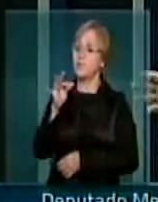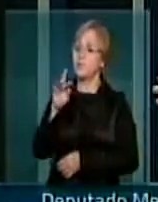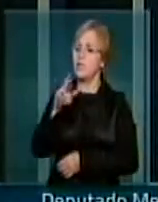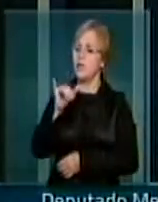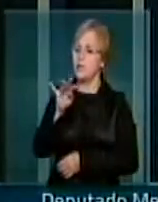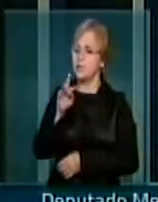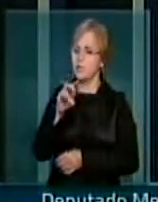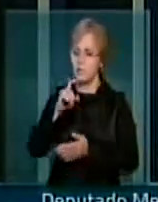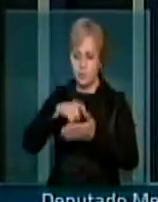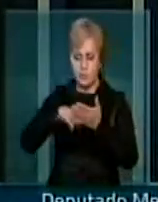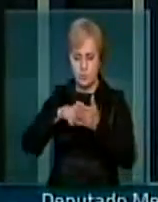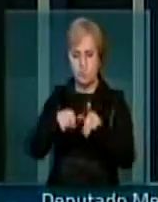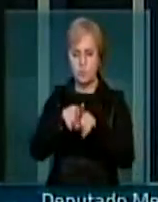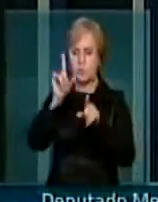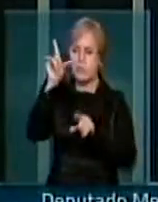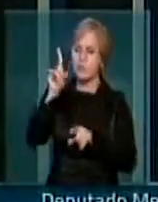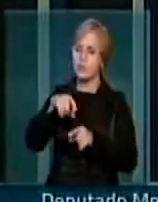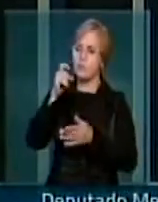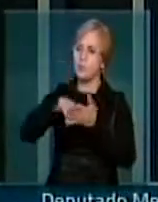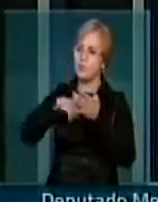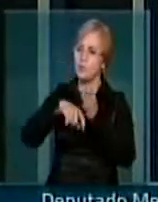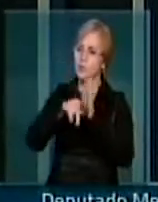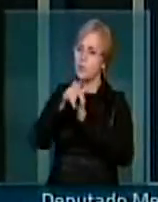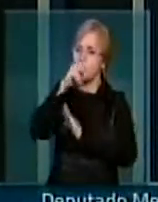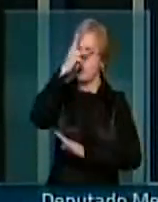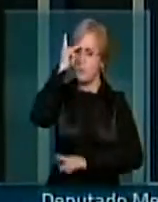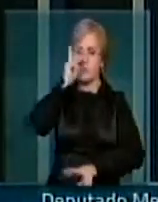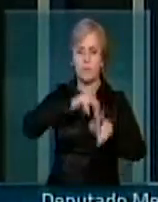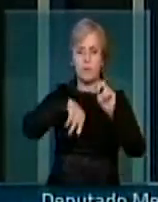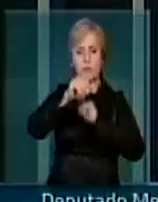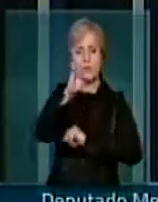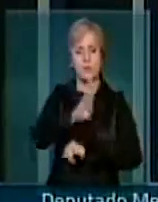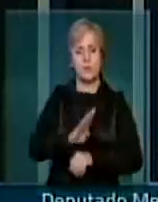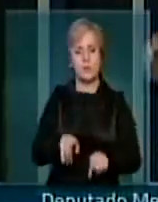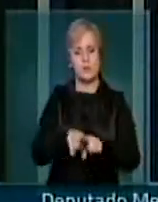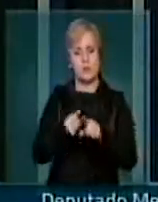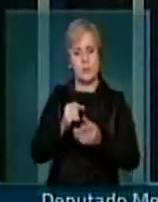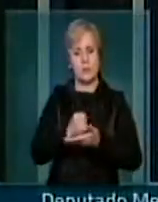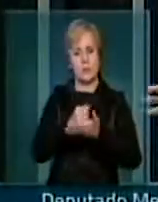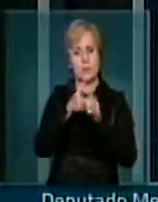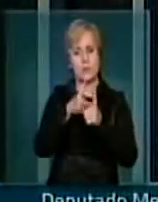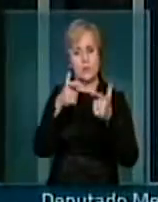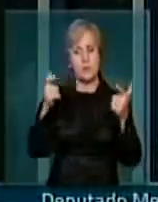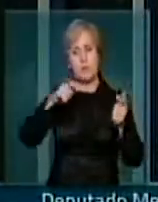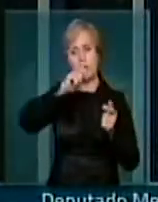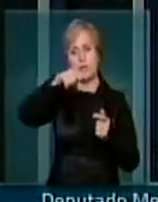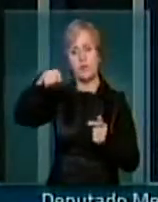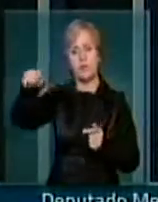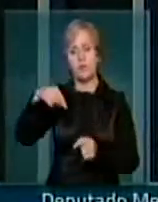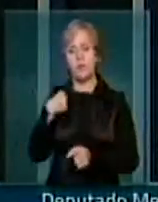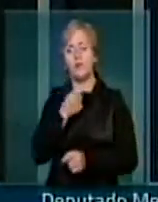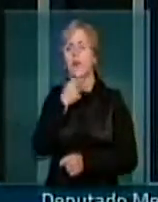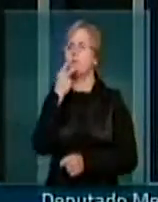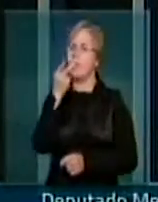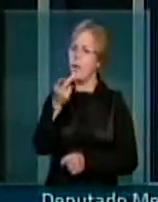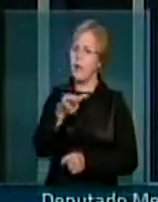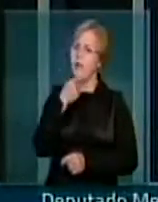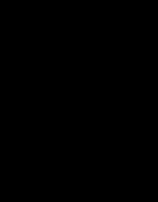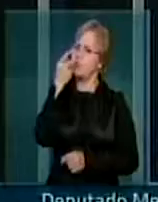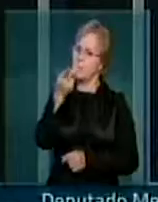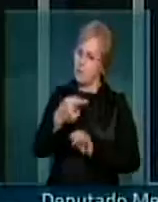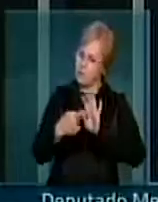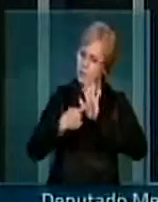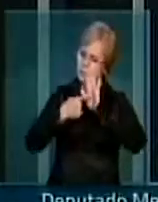em reduzir a carga tributária dos brasileiros e ampliar a base de contribuintes. Nós falamos e apresentamos